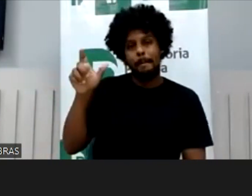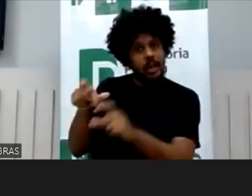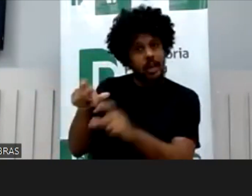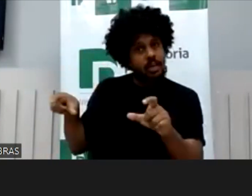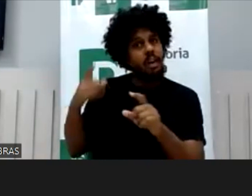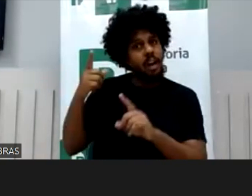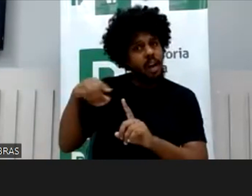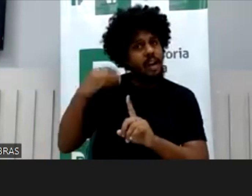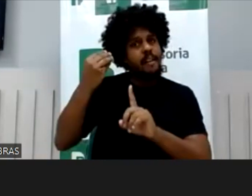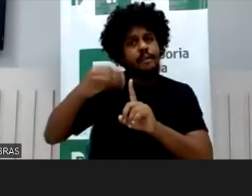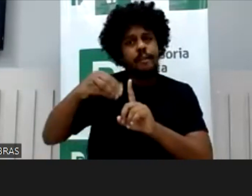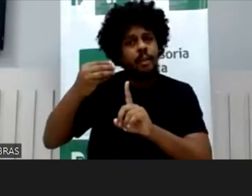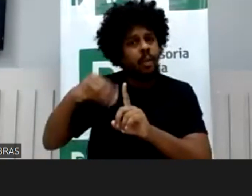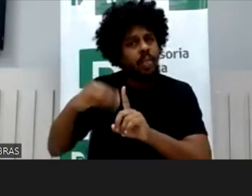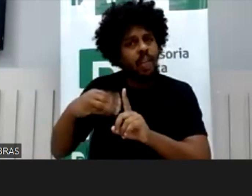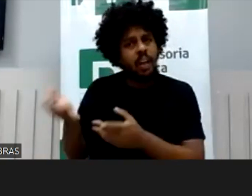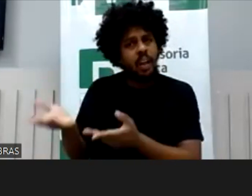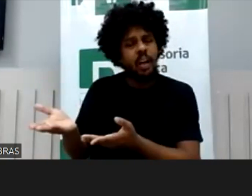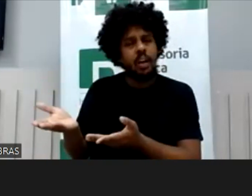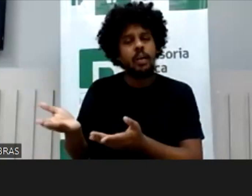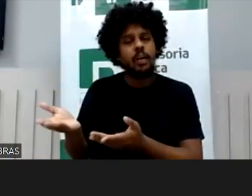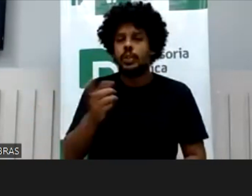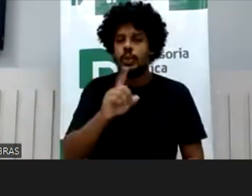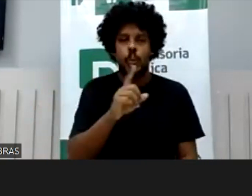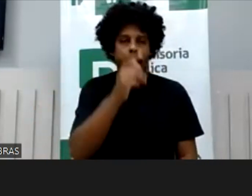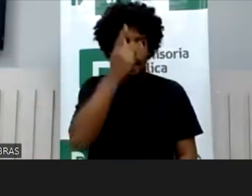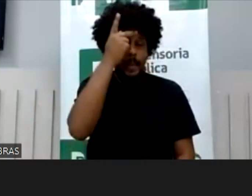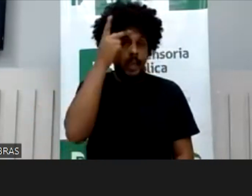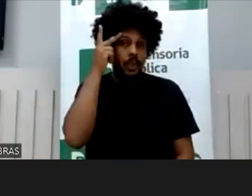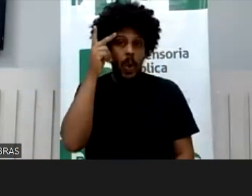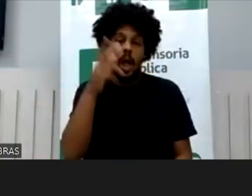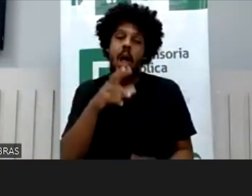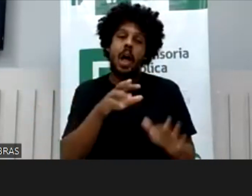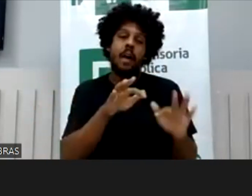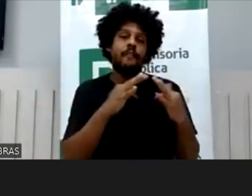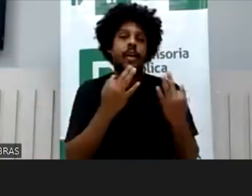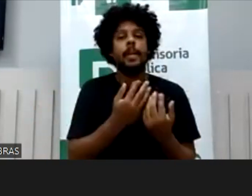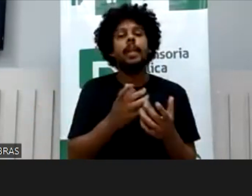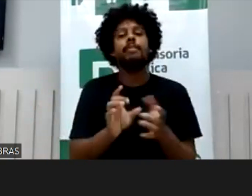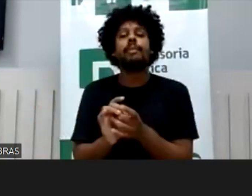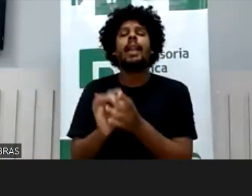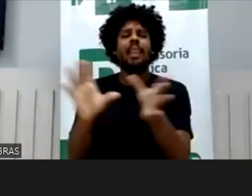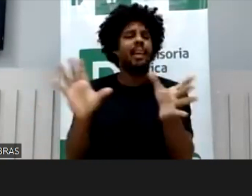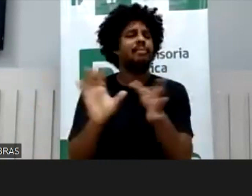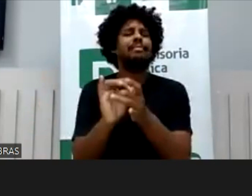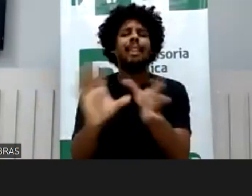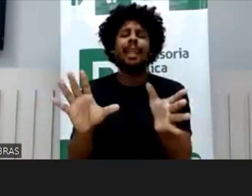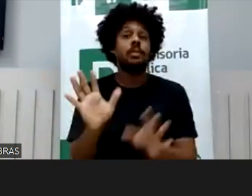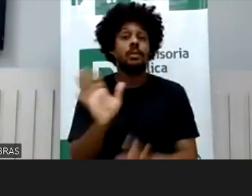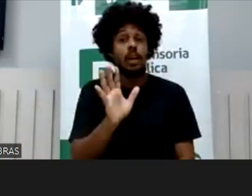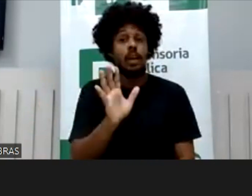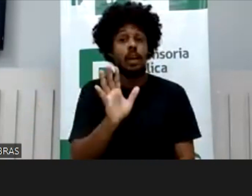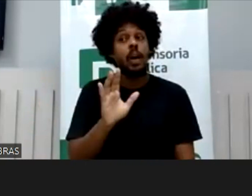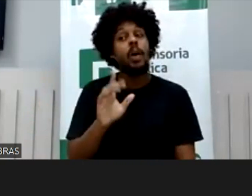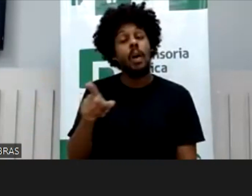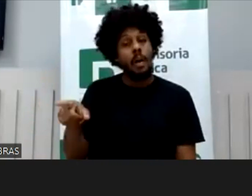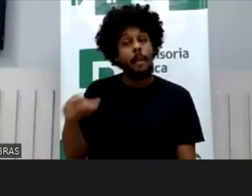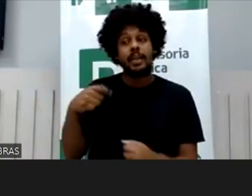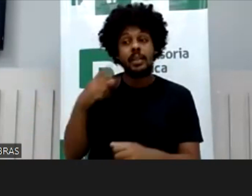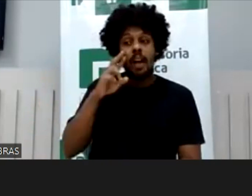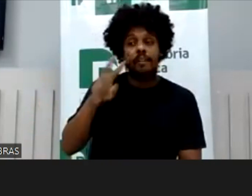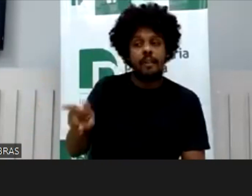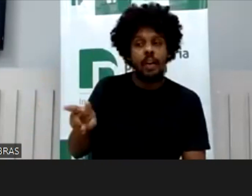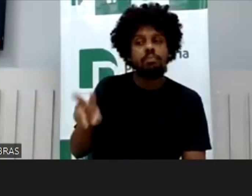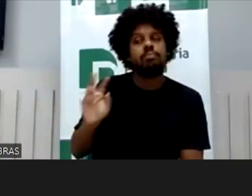vulnerável, né, e não na perspectiva de quem está autorizando, a gente tem que levar isso em consideração, a autorização, ela supre uma questão